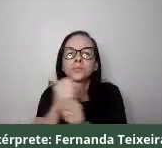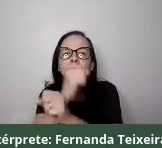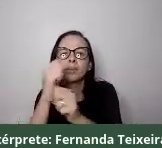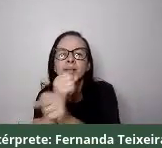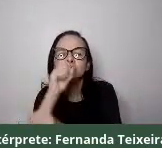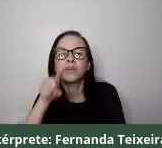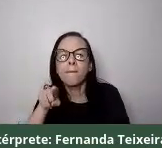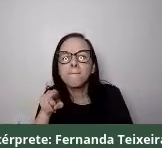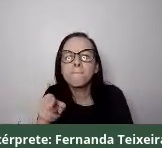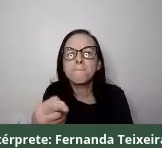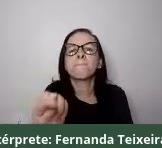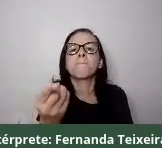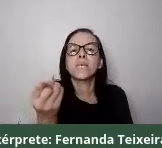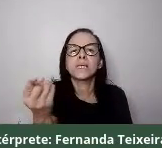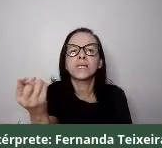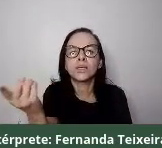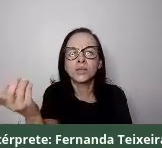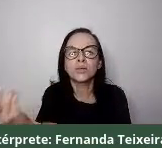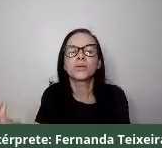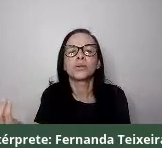conflitos fundiários. Por favor.